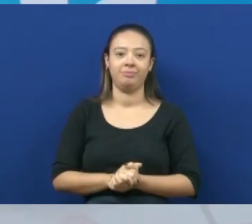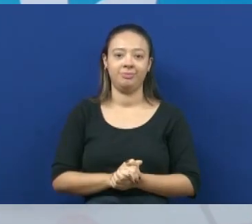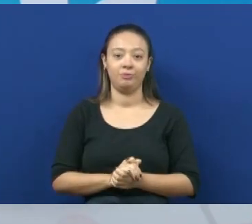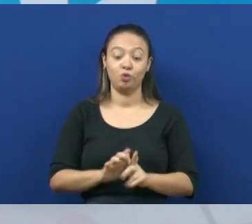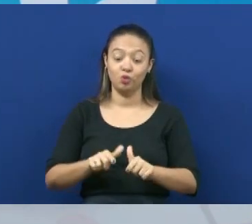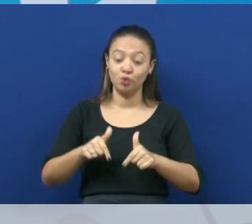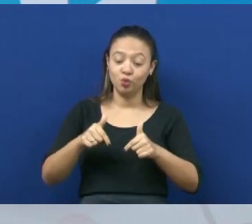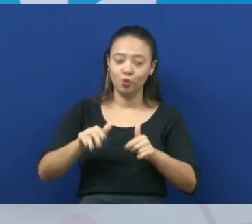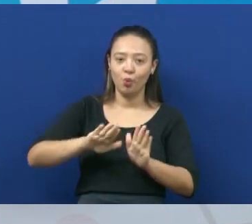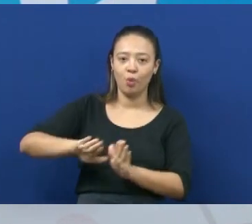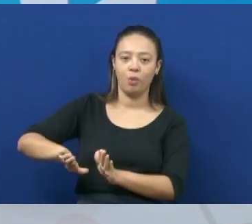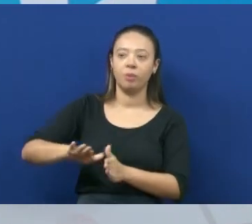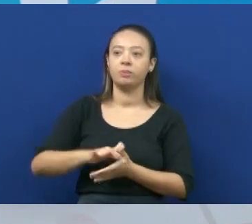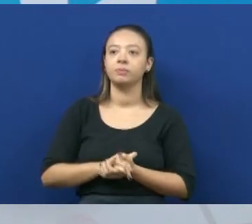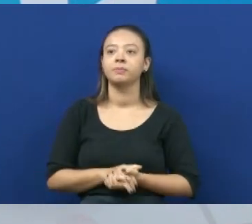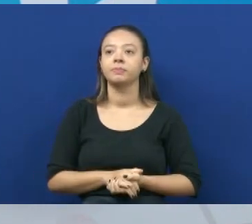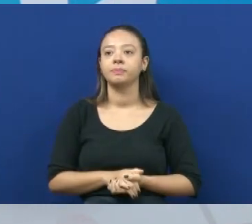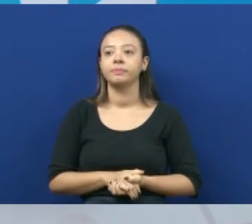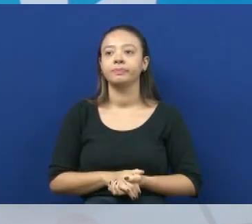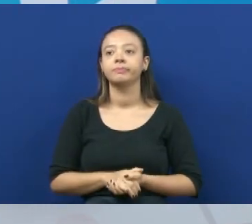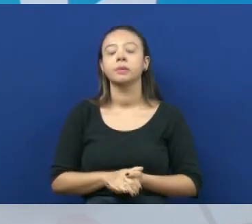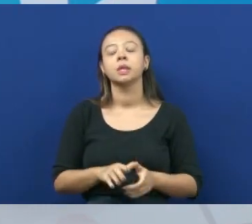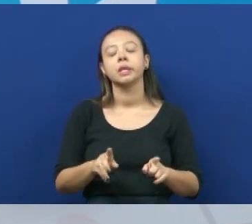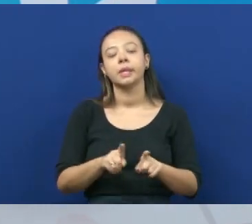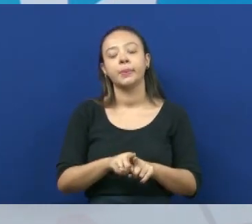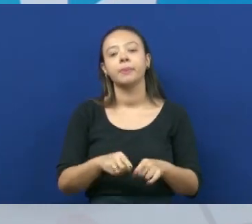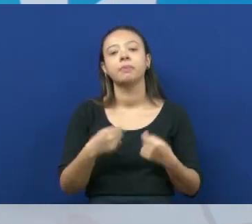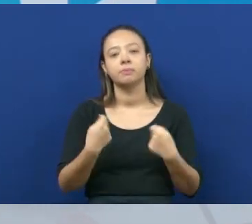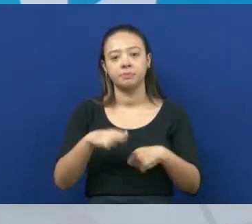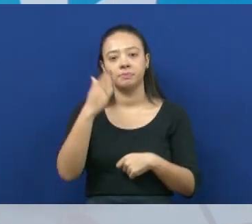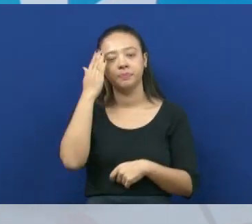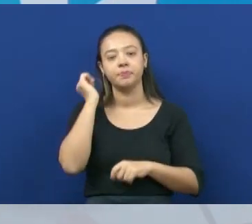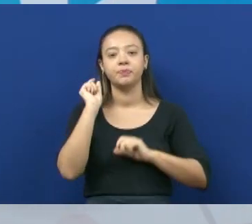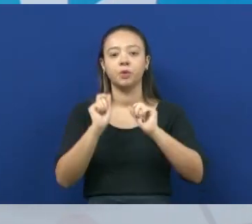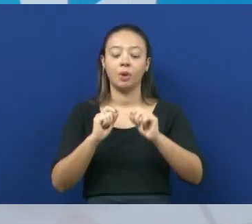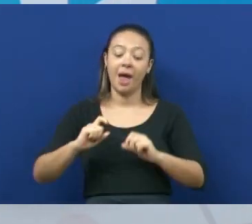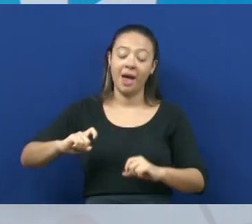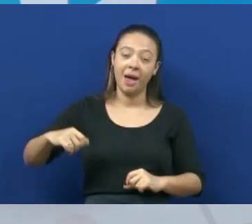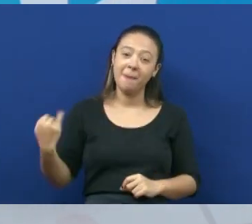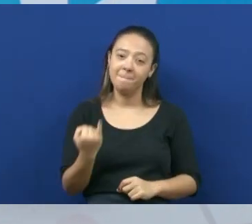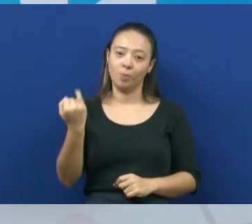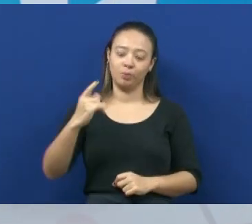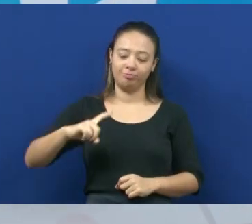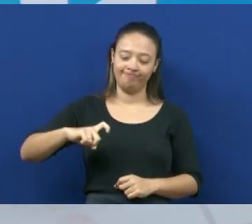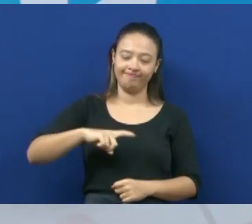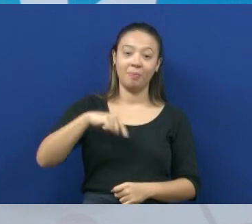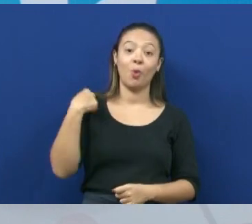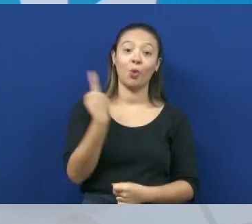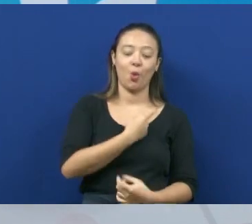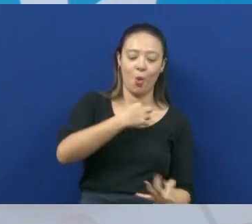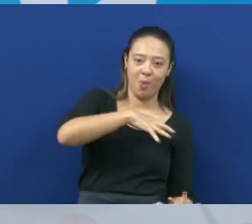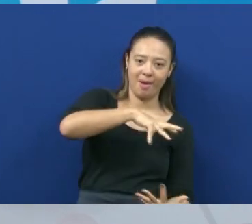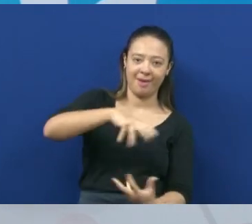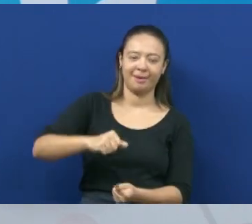a gente vai ver agora a importância das bactérias para a humanidade. Elas são muito importantes.